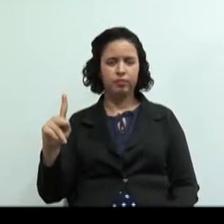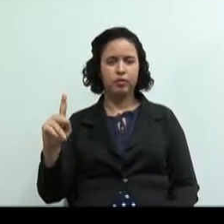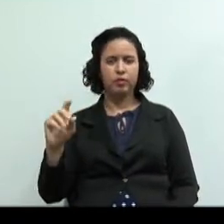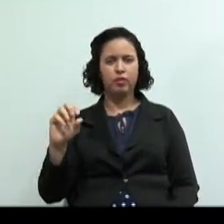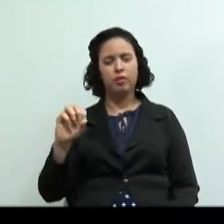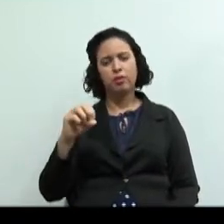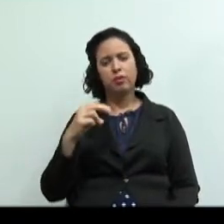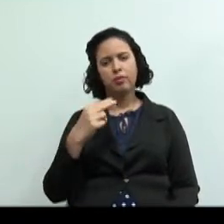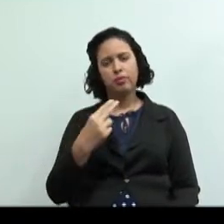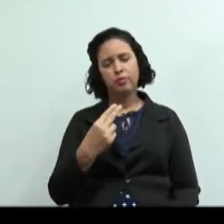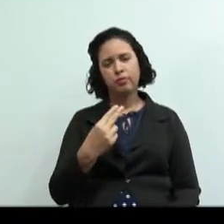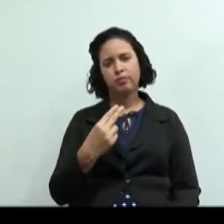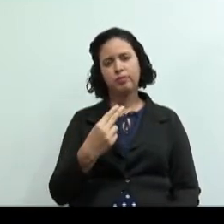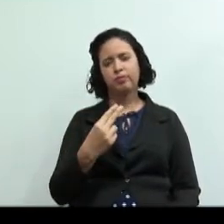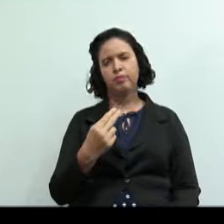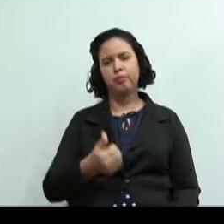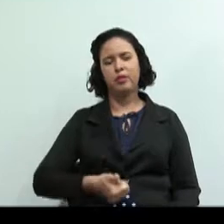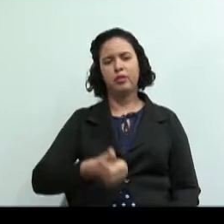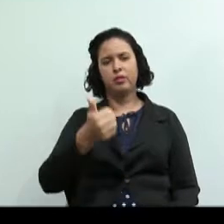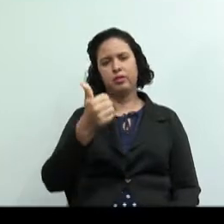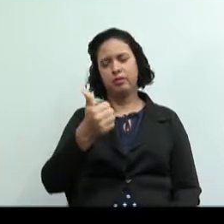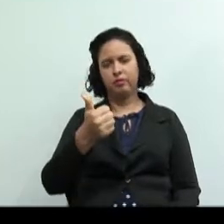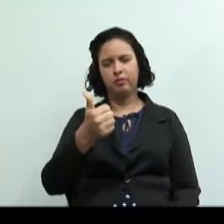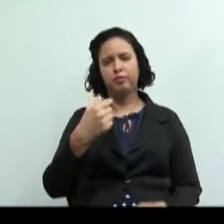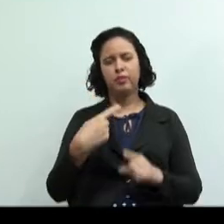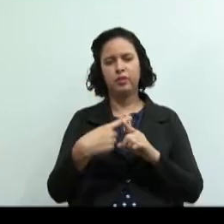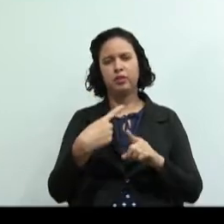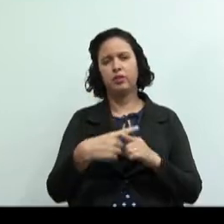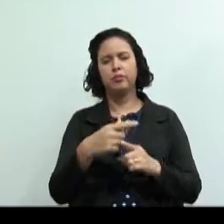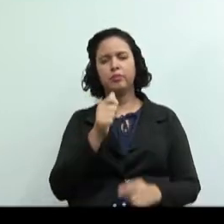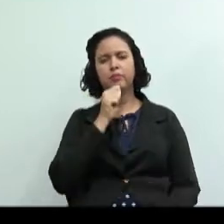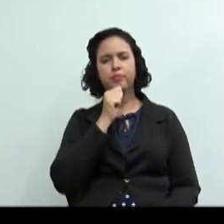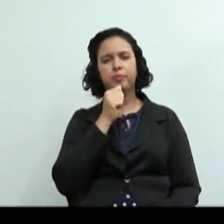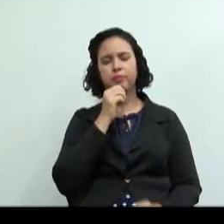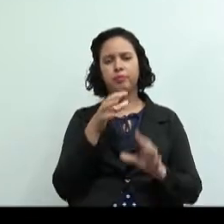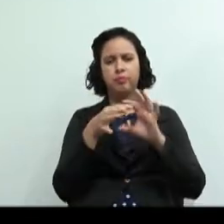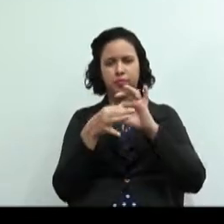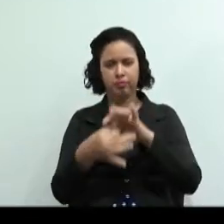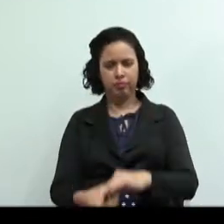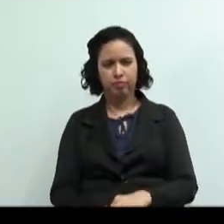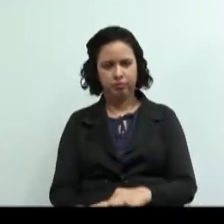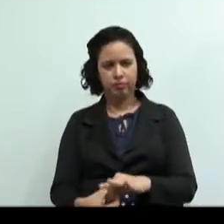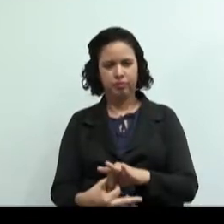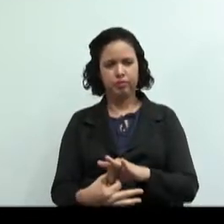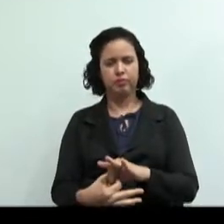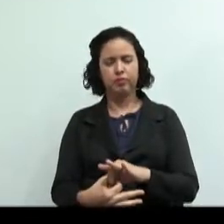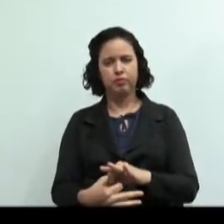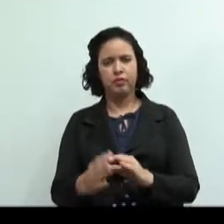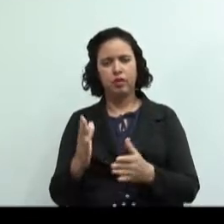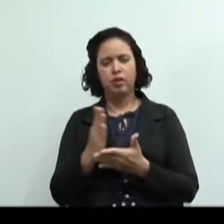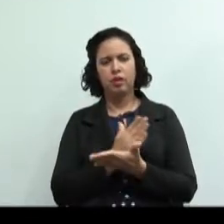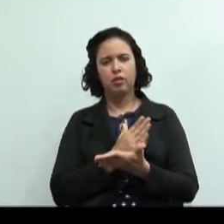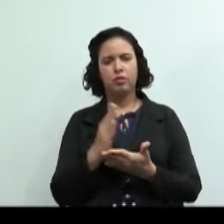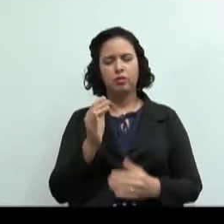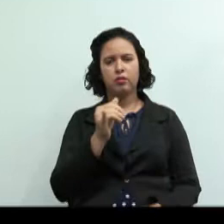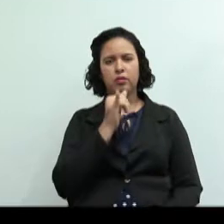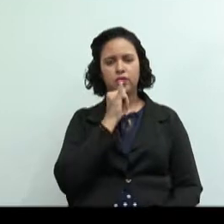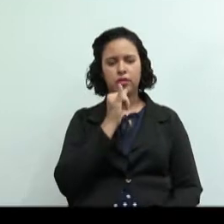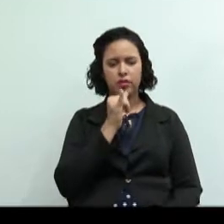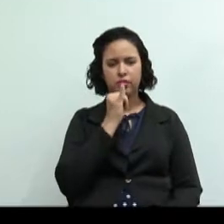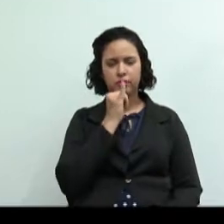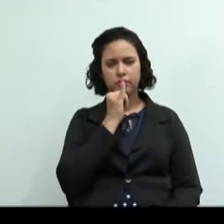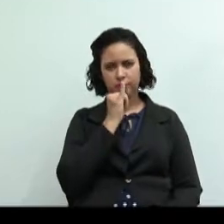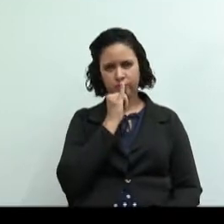serviços individuais pois não haverá vínculo empregatício alguns exemplos de cooperativas de